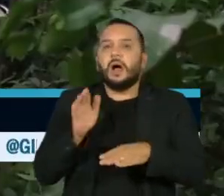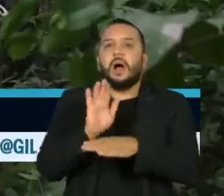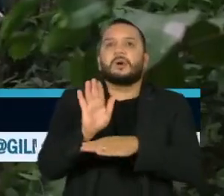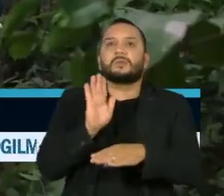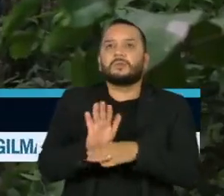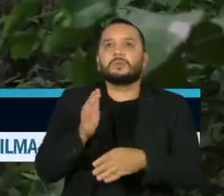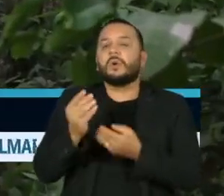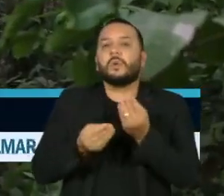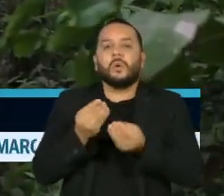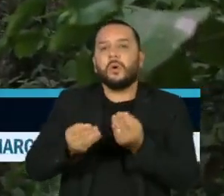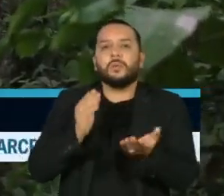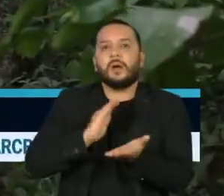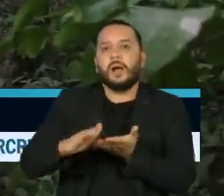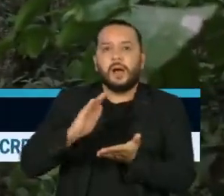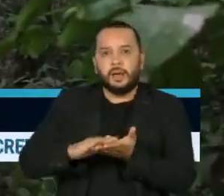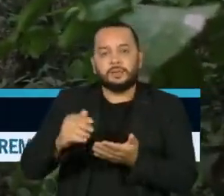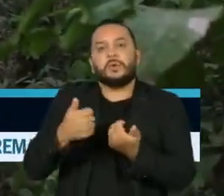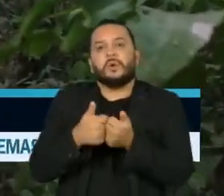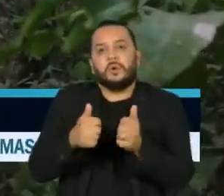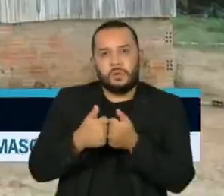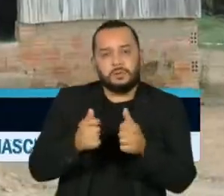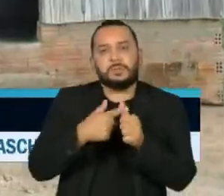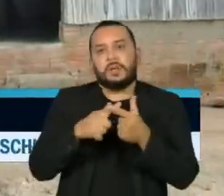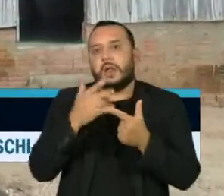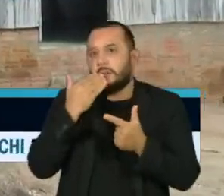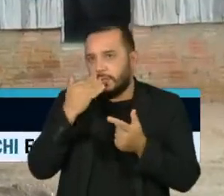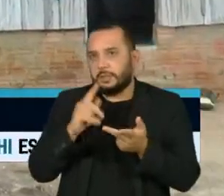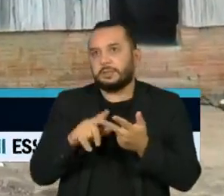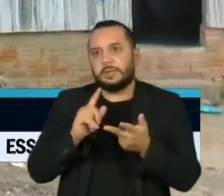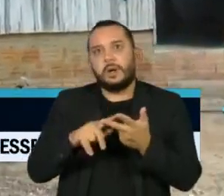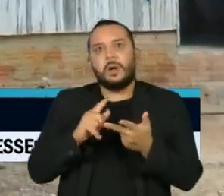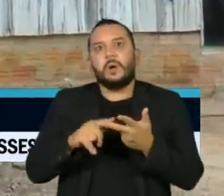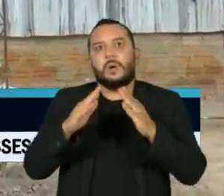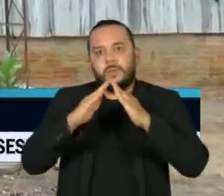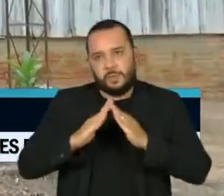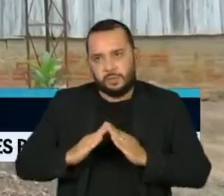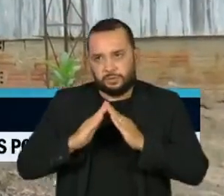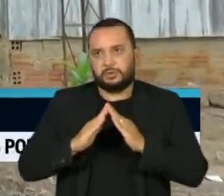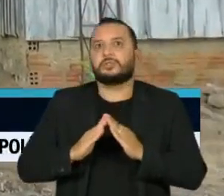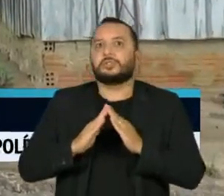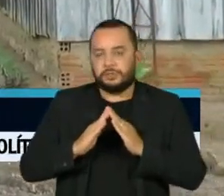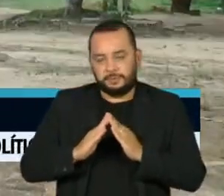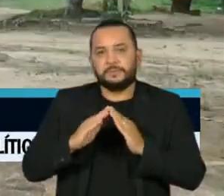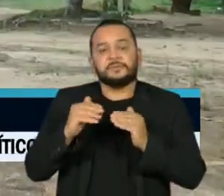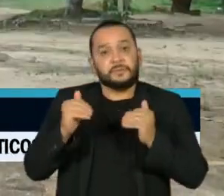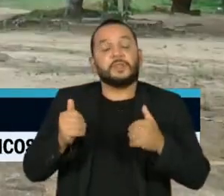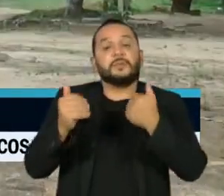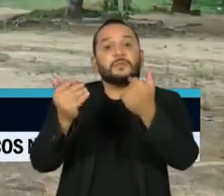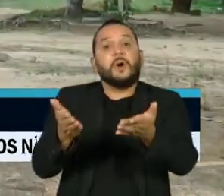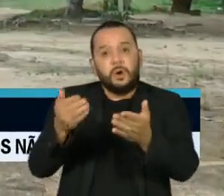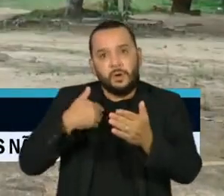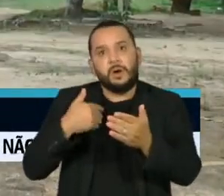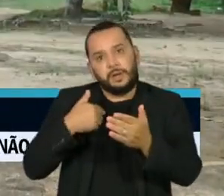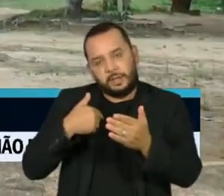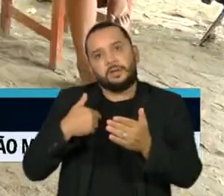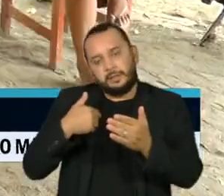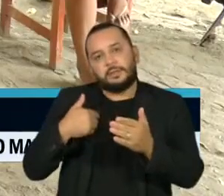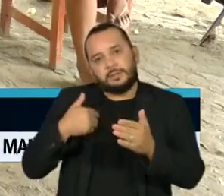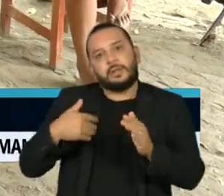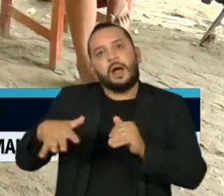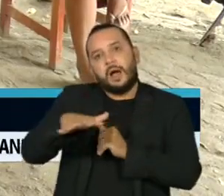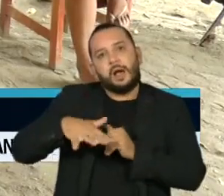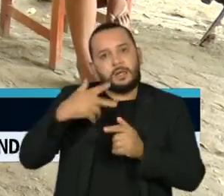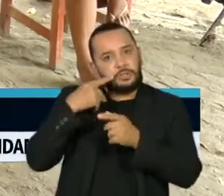custear despesas como transporte, alimentação e moradia fora das comunidades tradicionais, além de